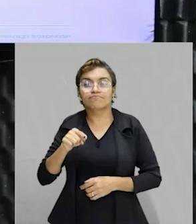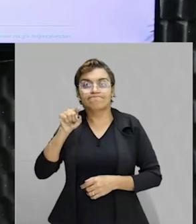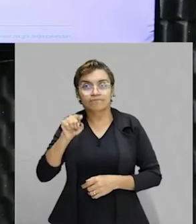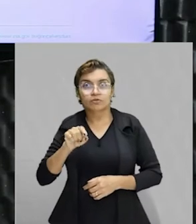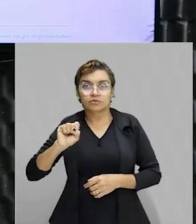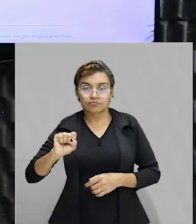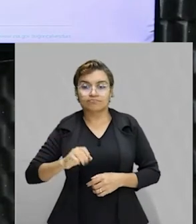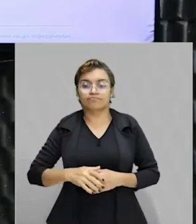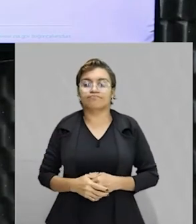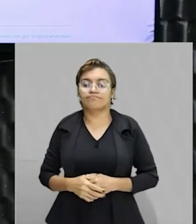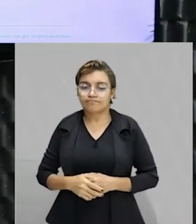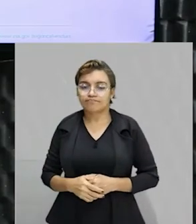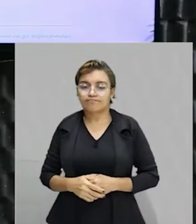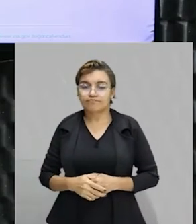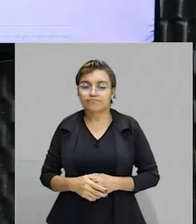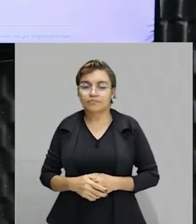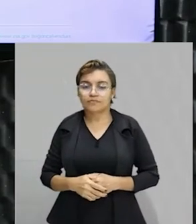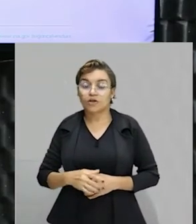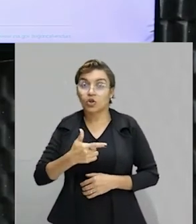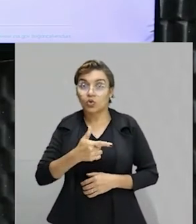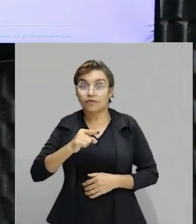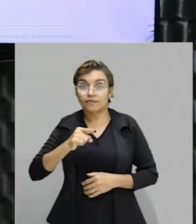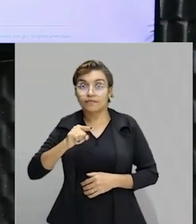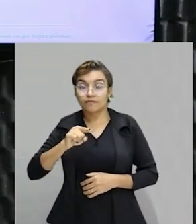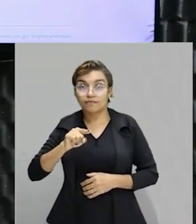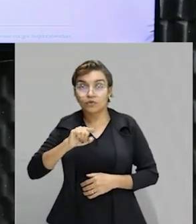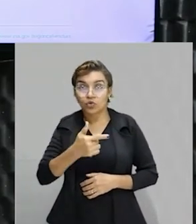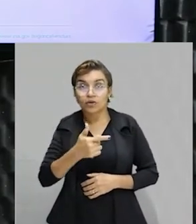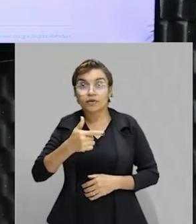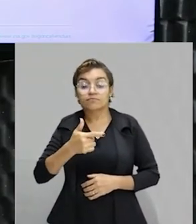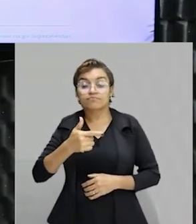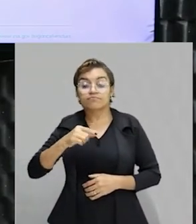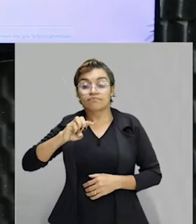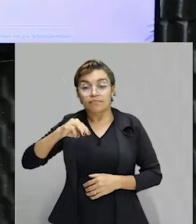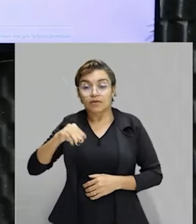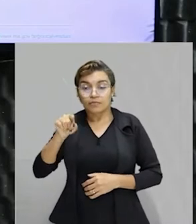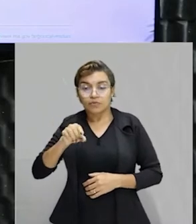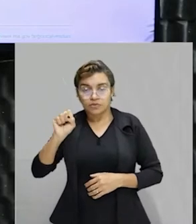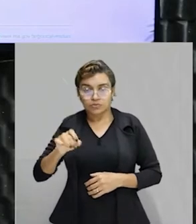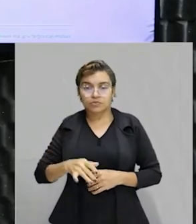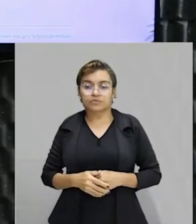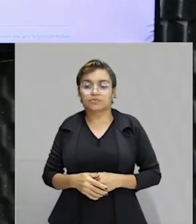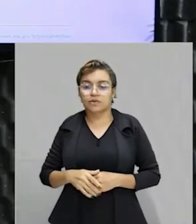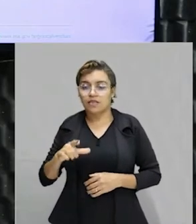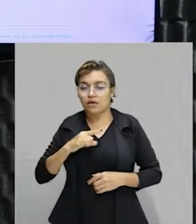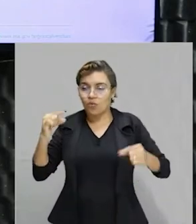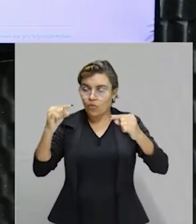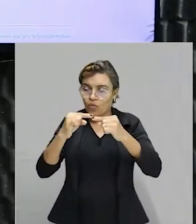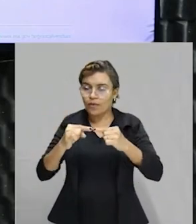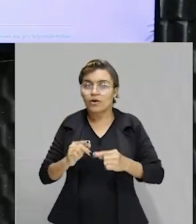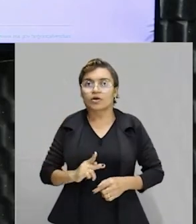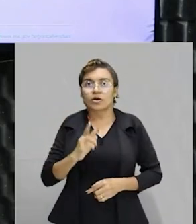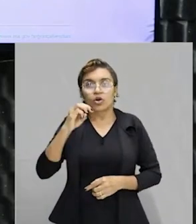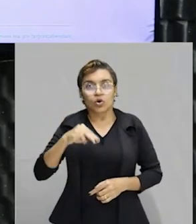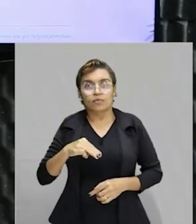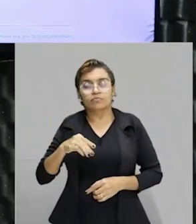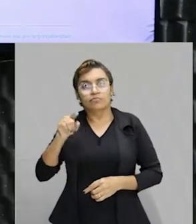A velocidade empreendida pelo atleta na prova corresponde em quilômetros por hora, A.